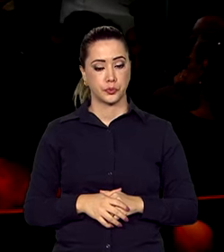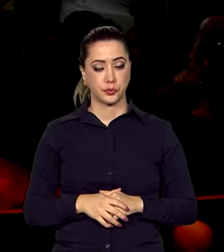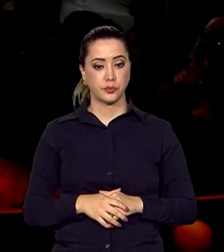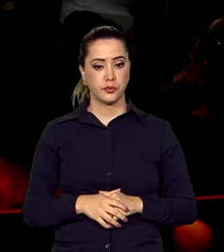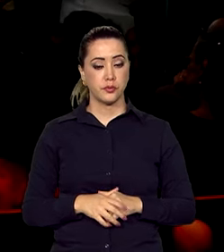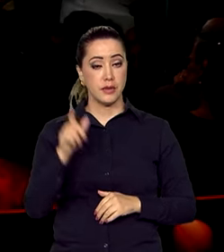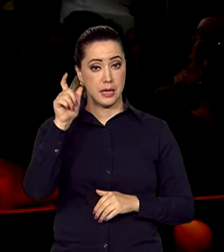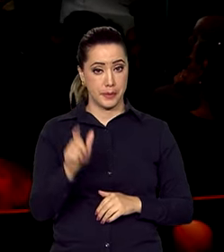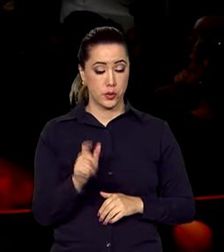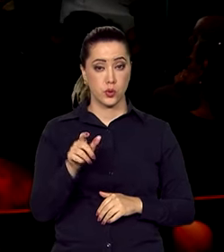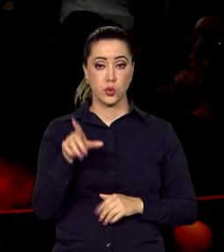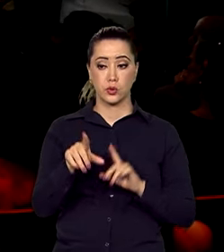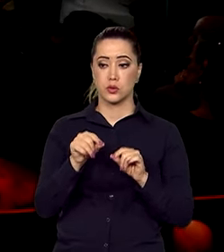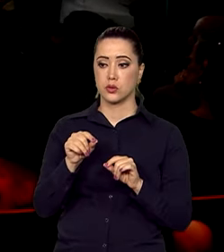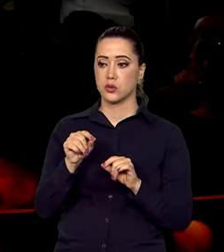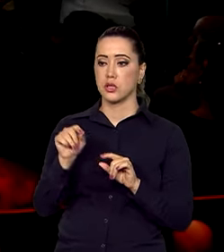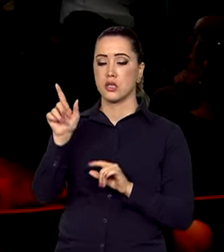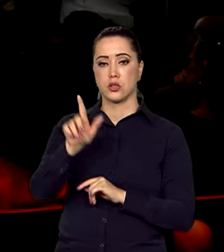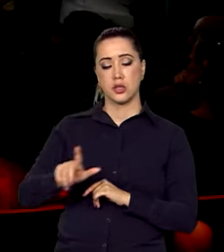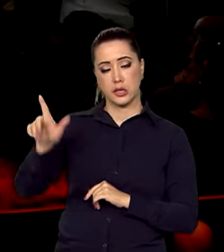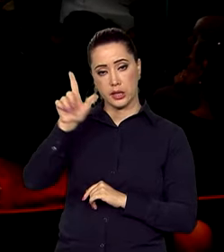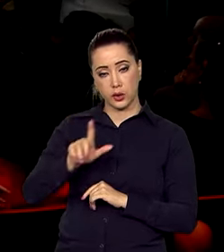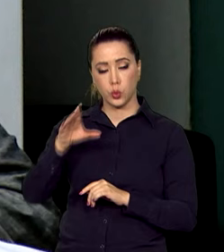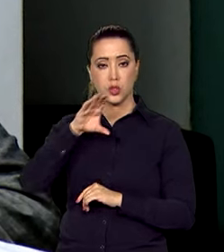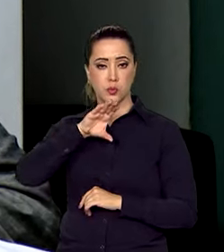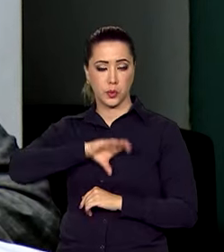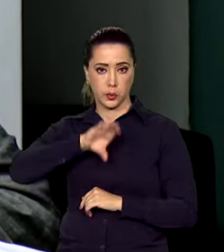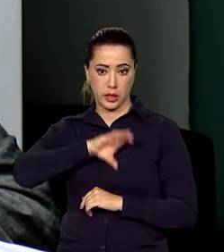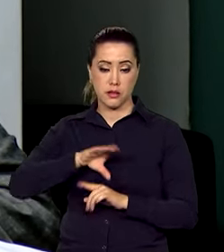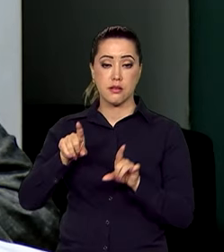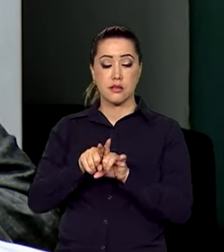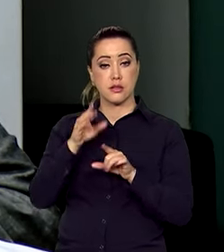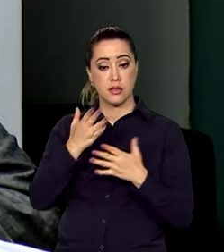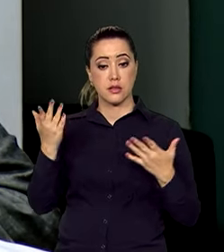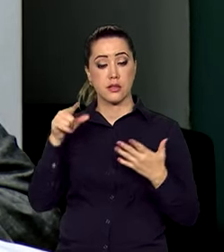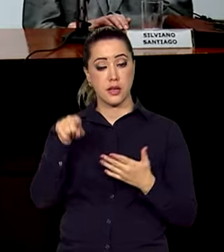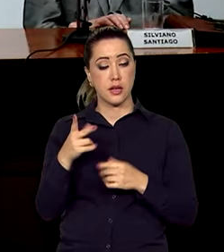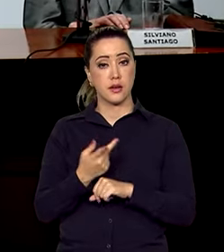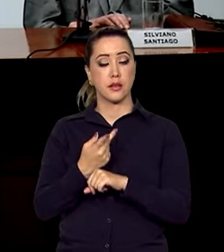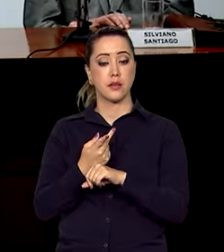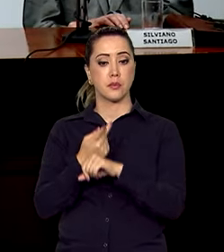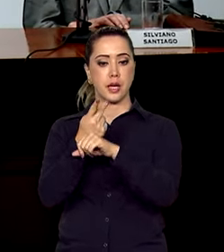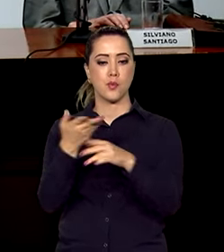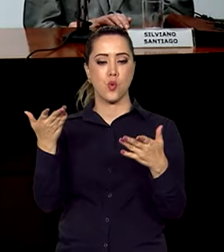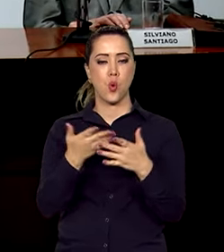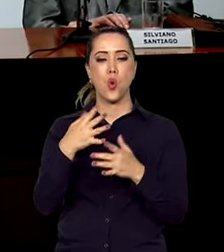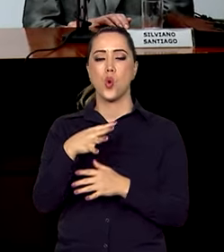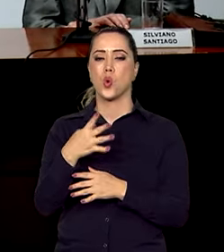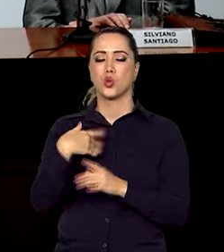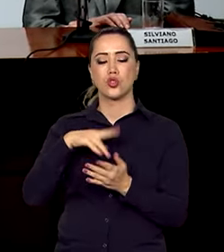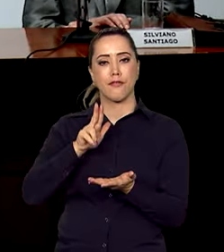multiplicador da literatura de língua portuguesa, o escritor mineiro Silviano Santiago recebeu hoje o maior reconhecimento